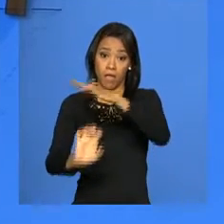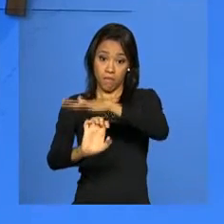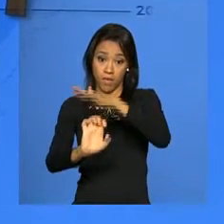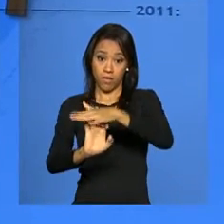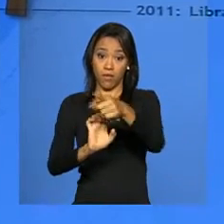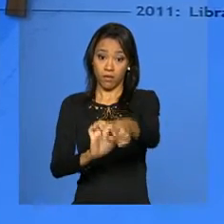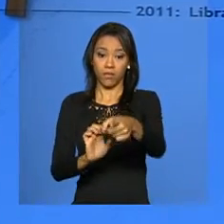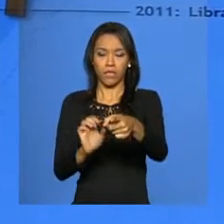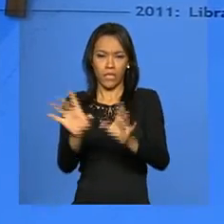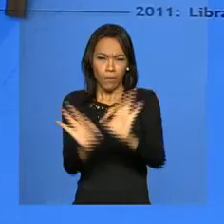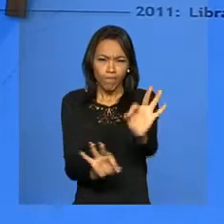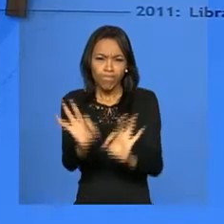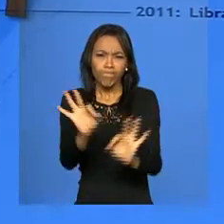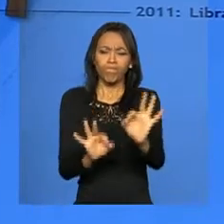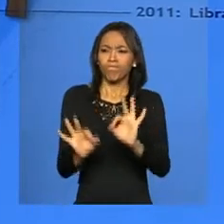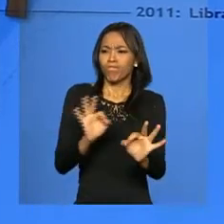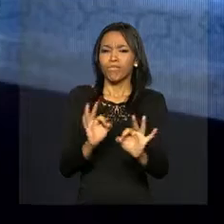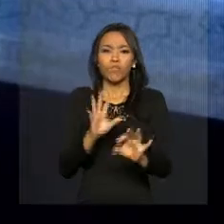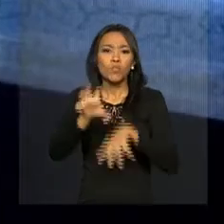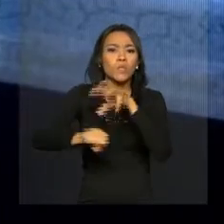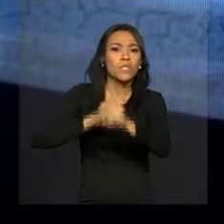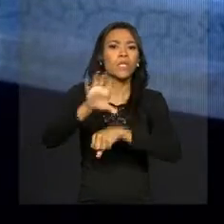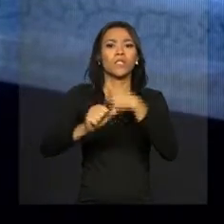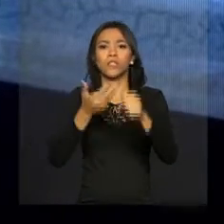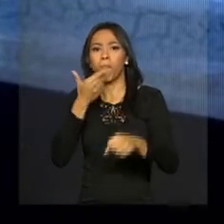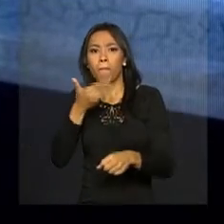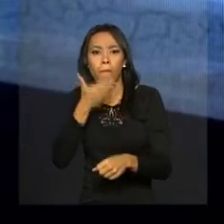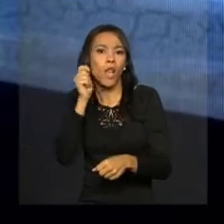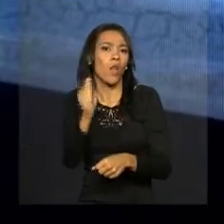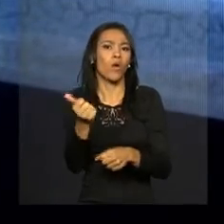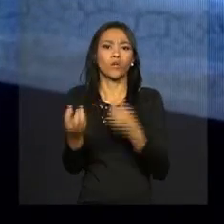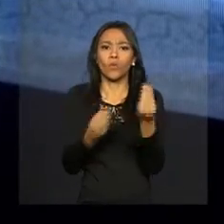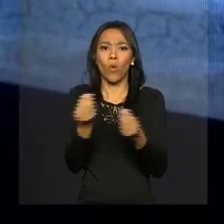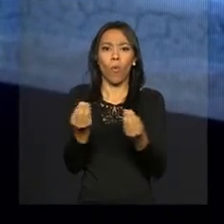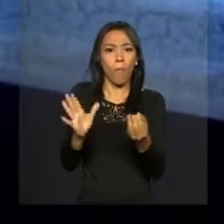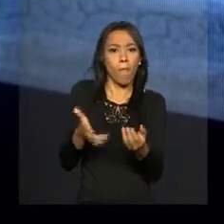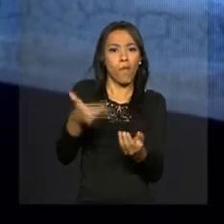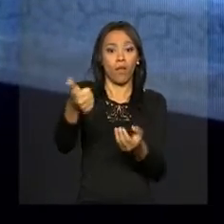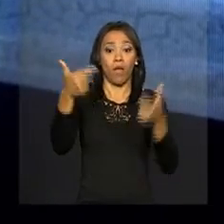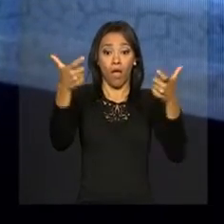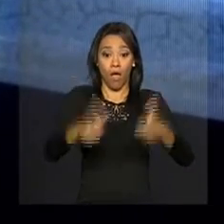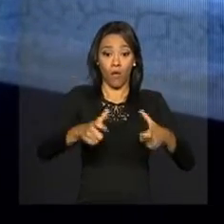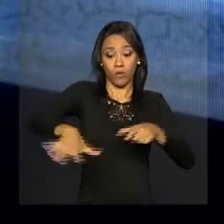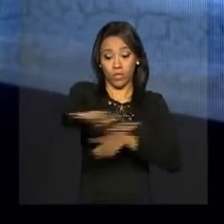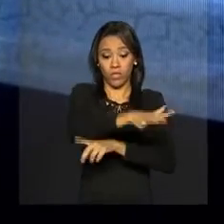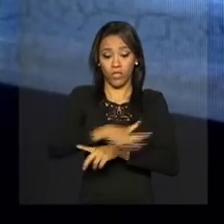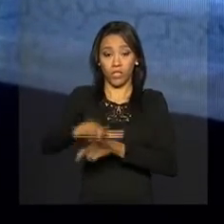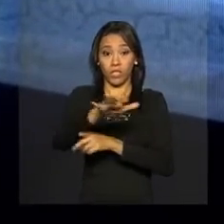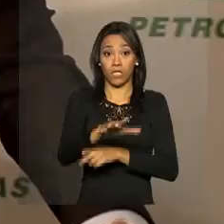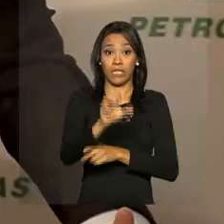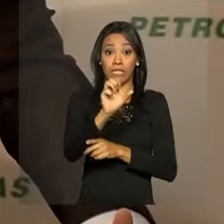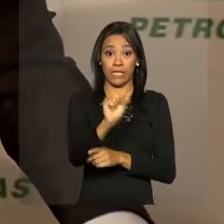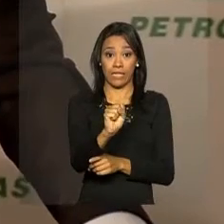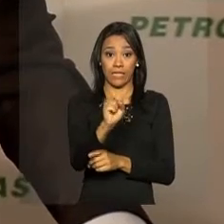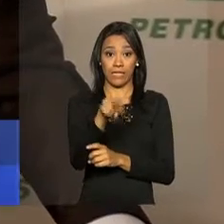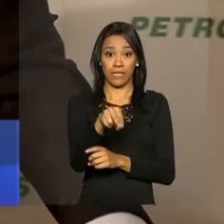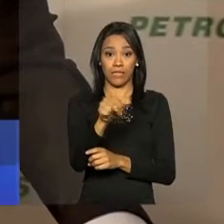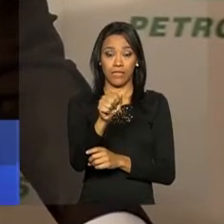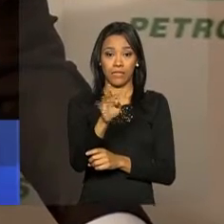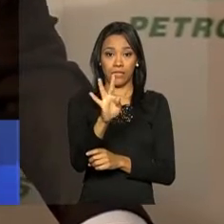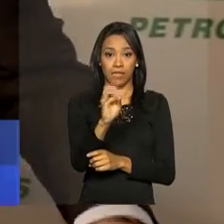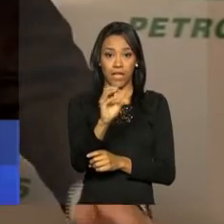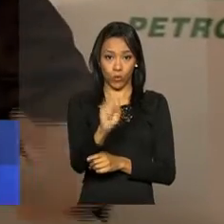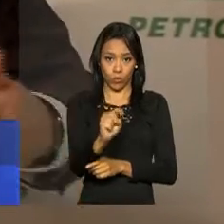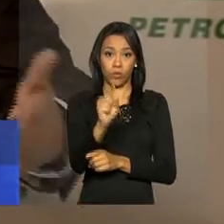eficiência e buscando melhores resultados com a entrada em operação em Santos de mais um sistema do pré-sal. Um momento como